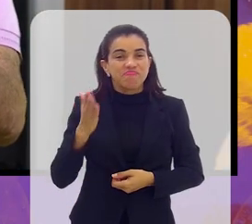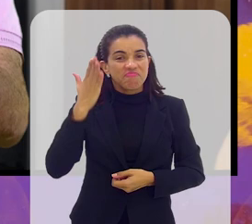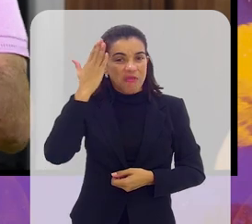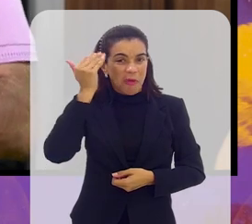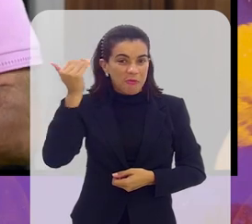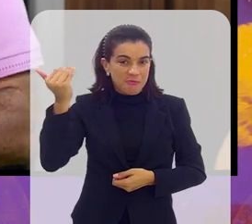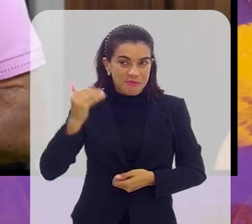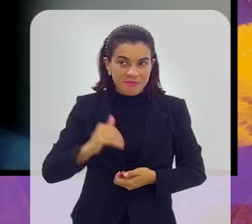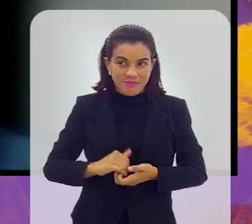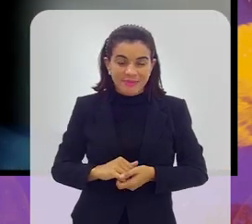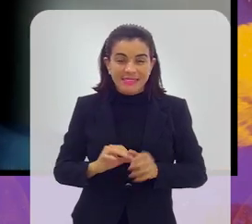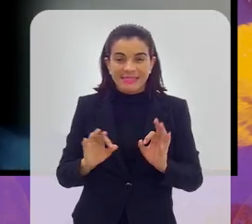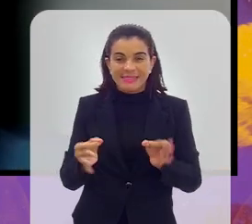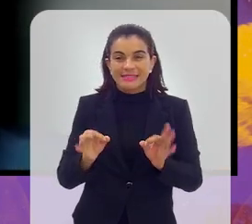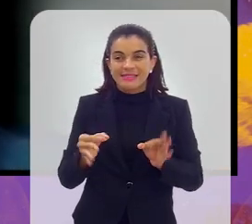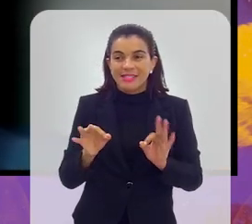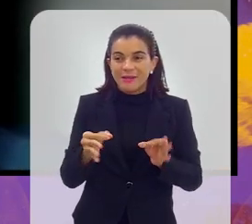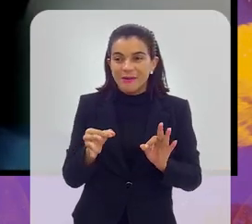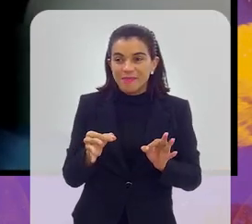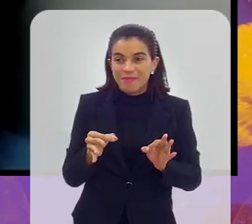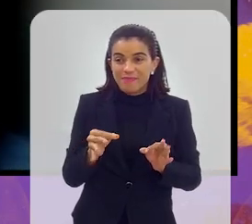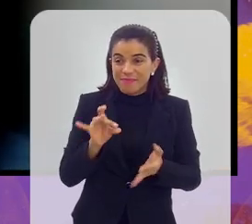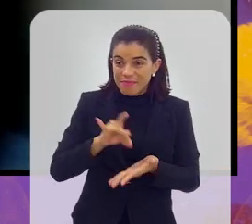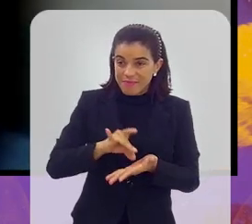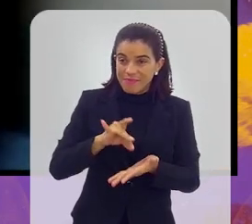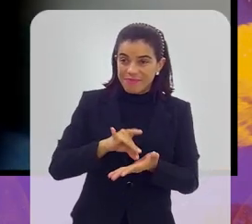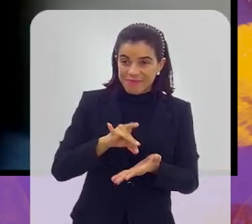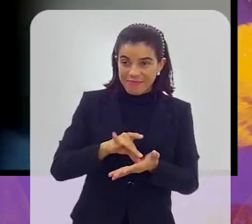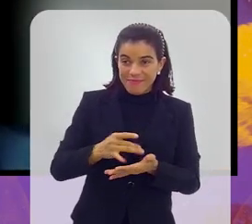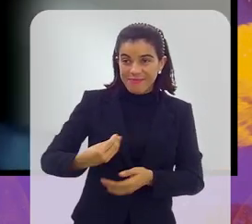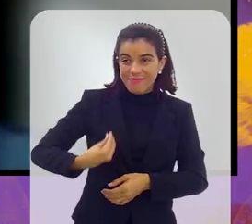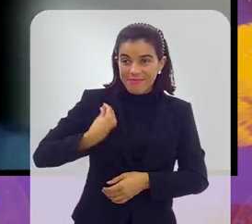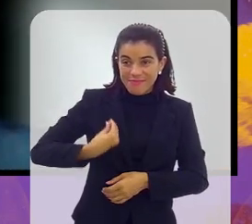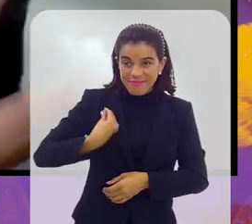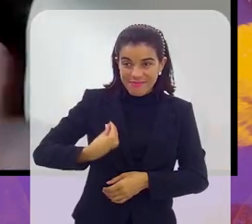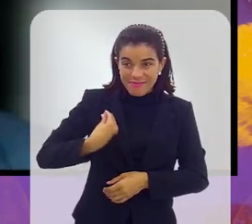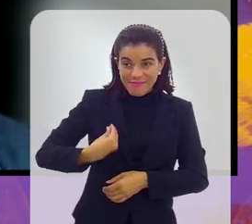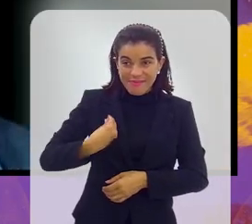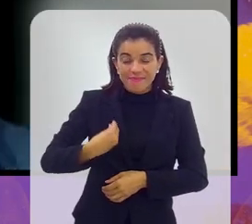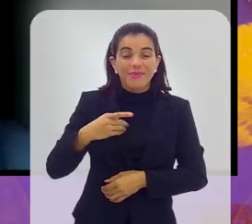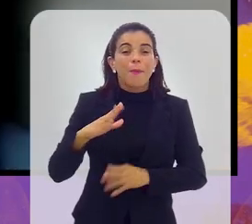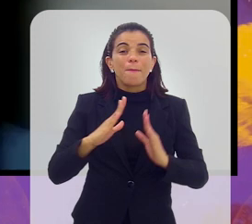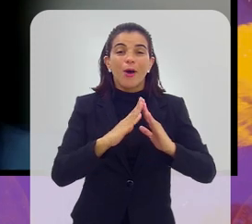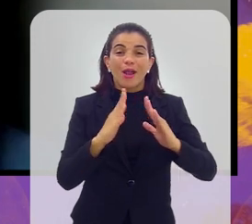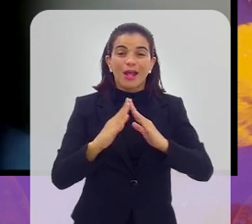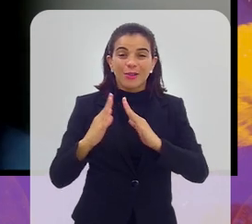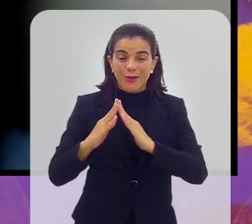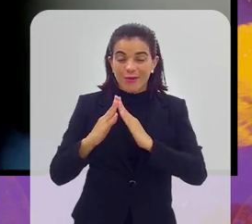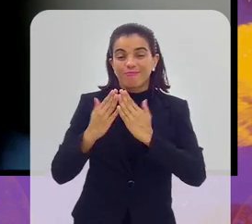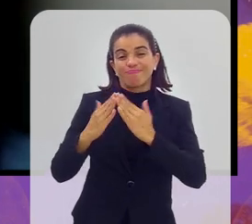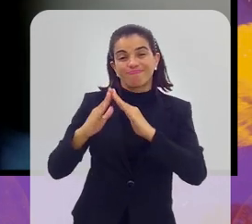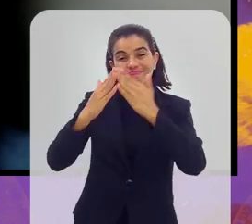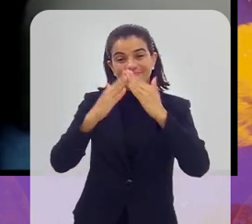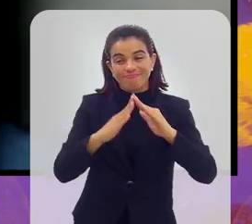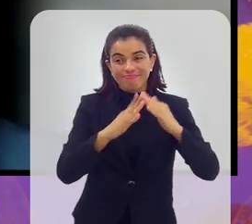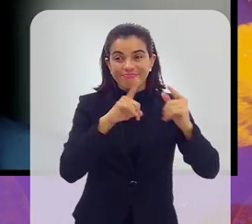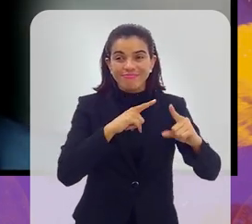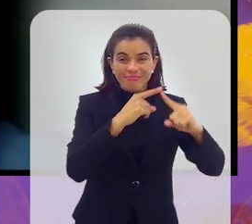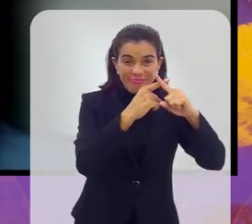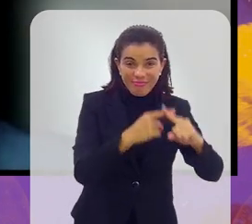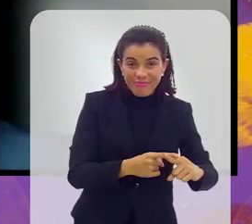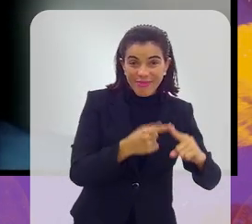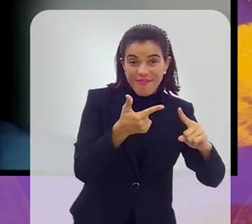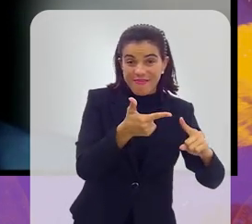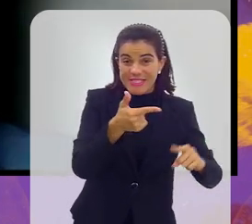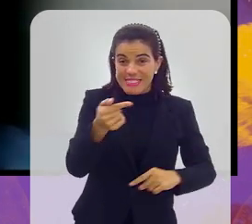os participantes? Exatamente. Na verdade, os participantes são aqueles moradores de favela, hoje a gente faz essa competição nos